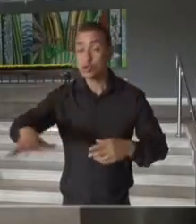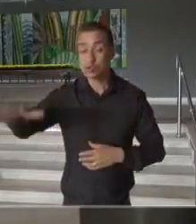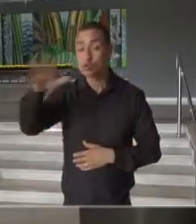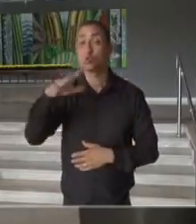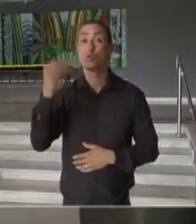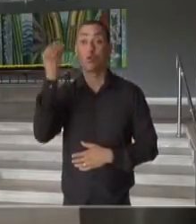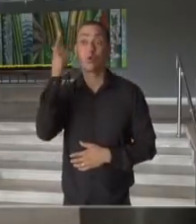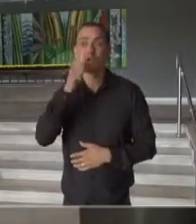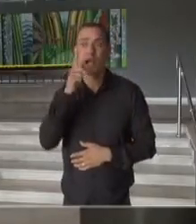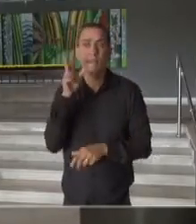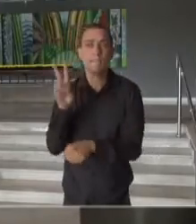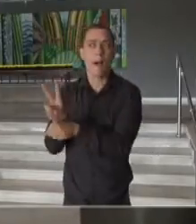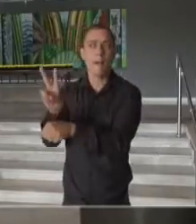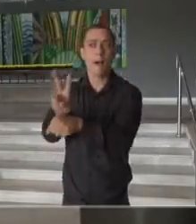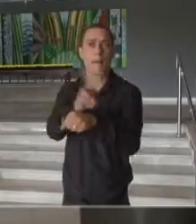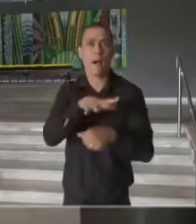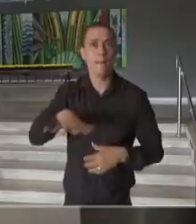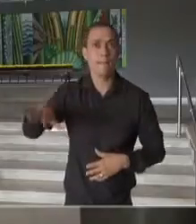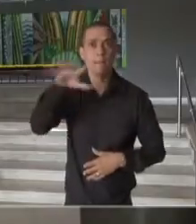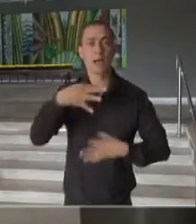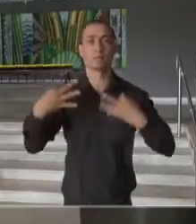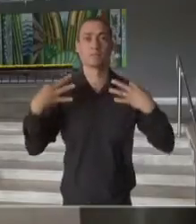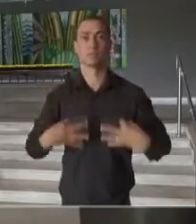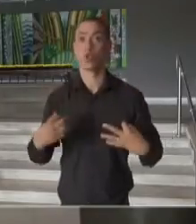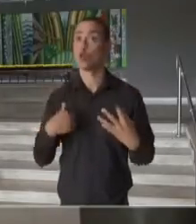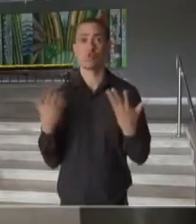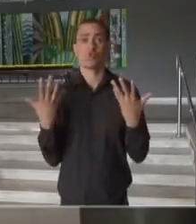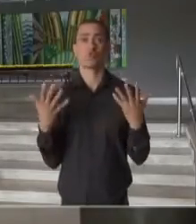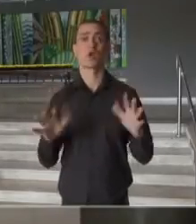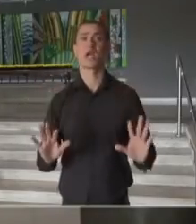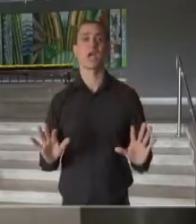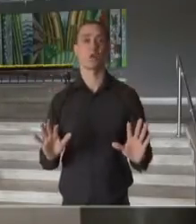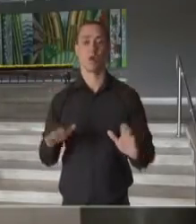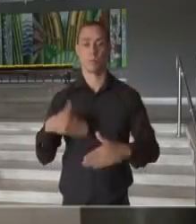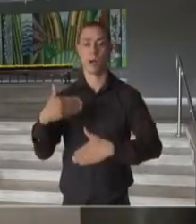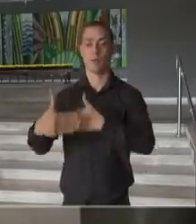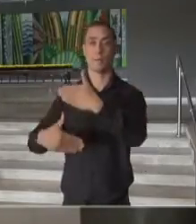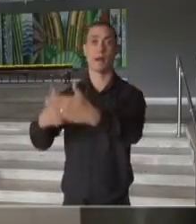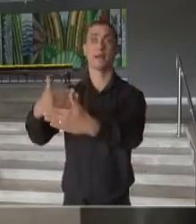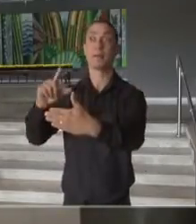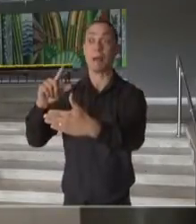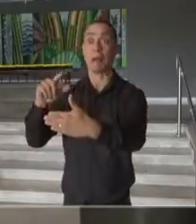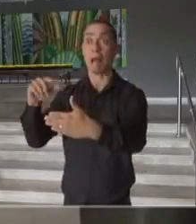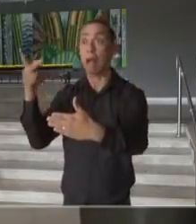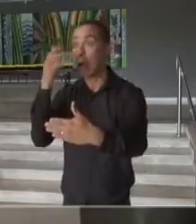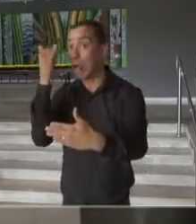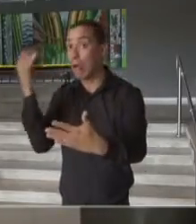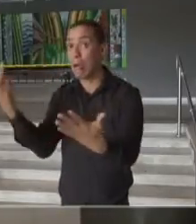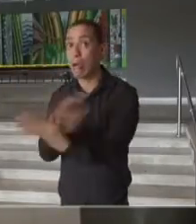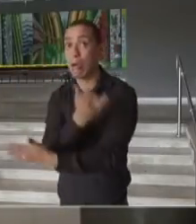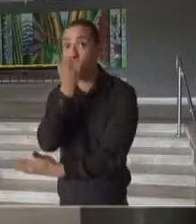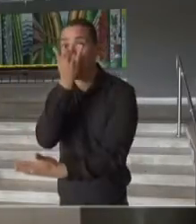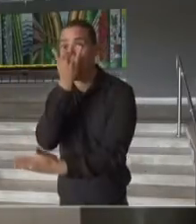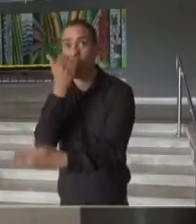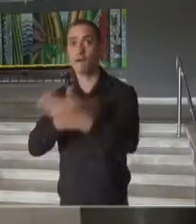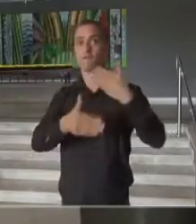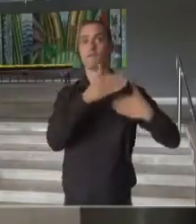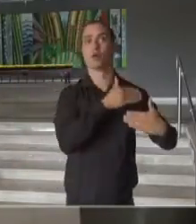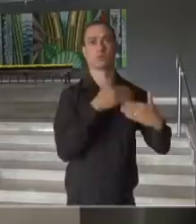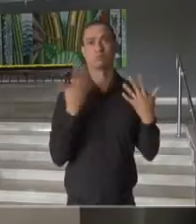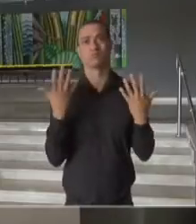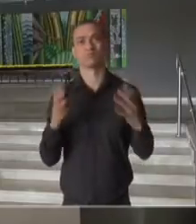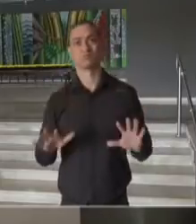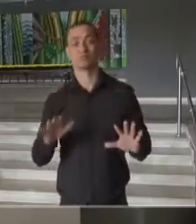proteção à nossa população. Nós não queremos progredir para ter que recuar. Por isso, a análise dos dados